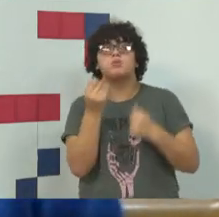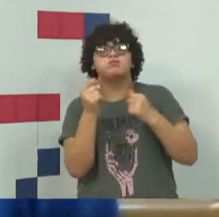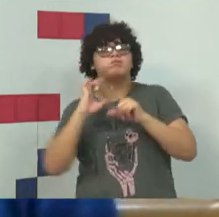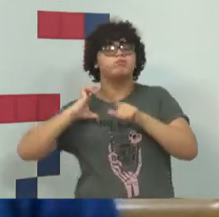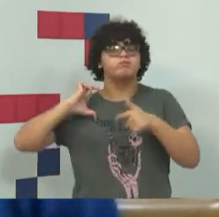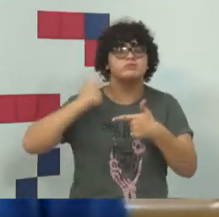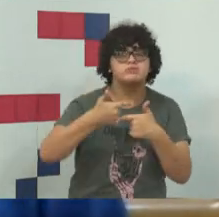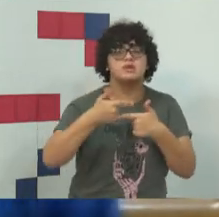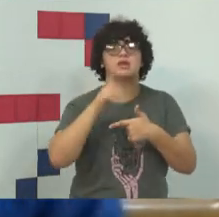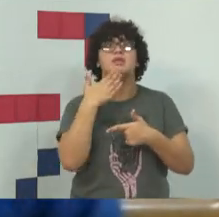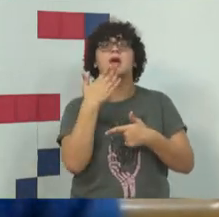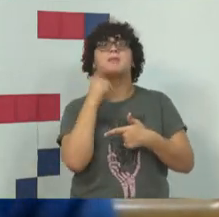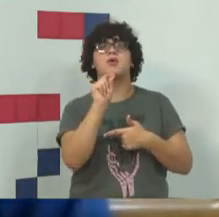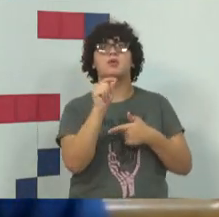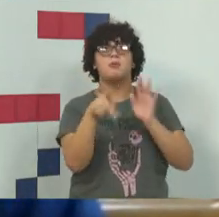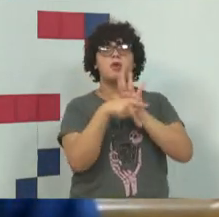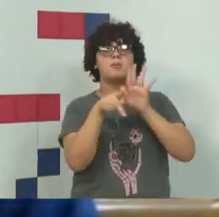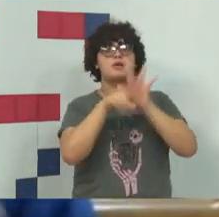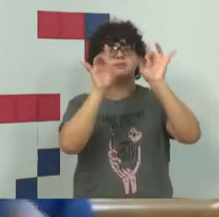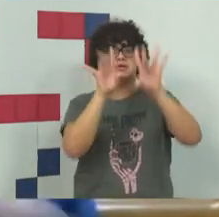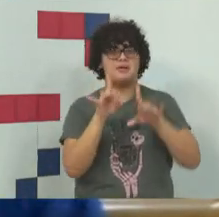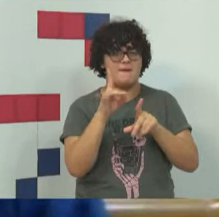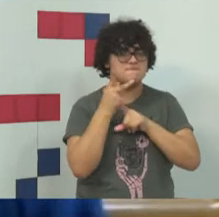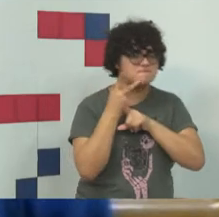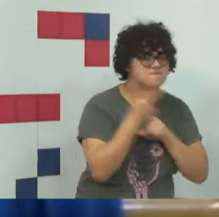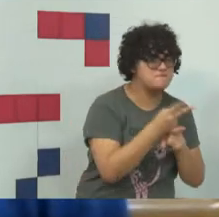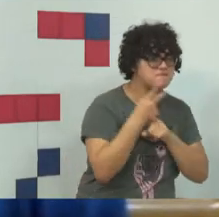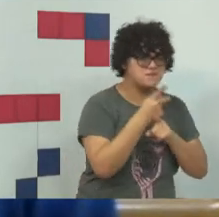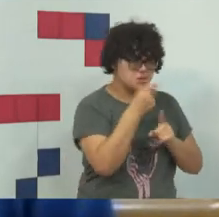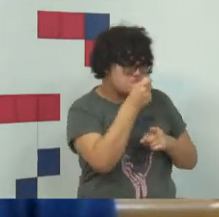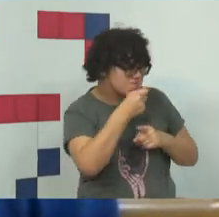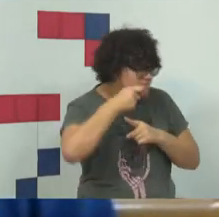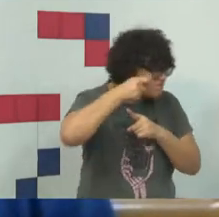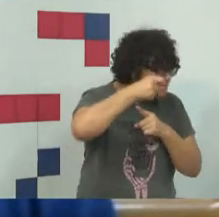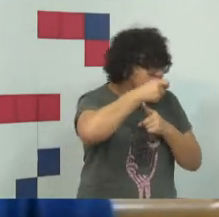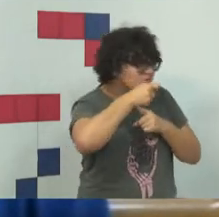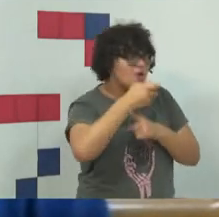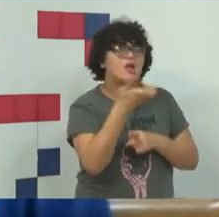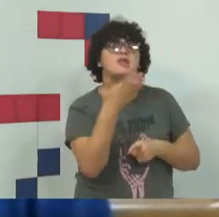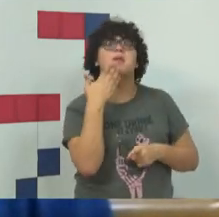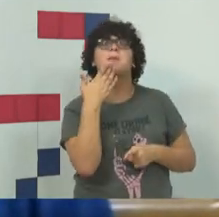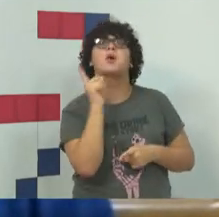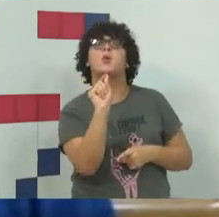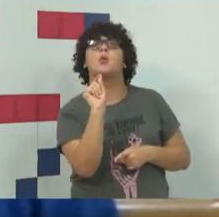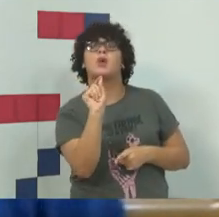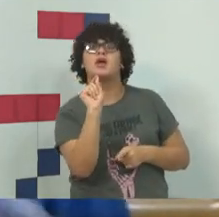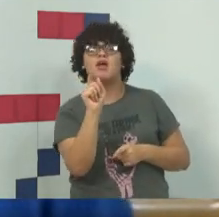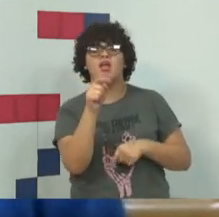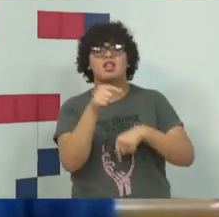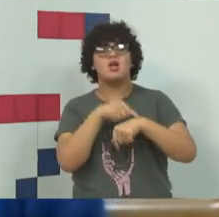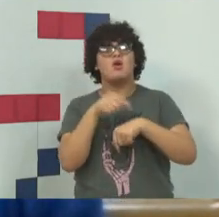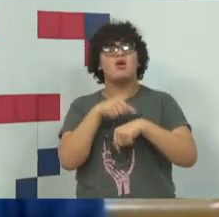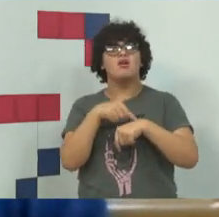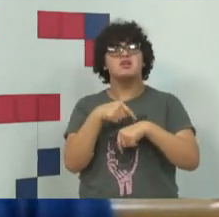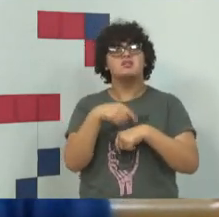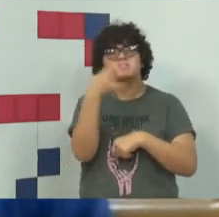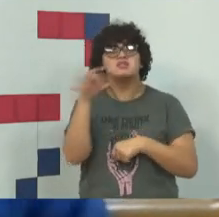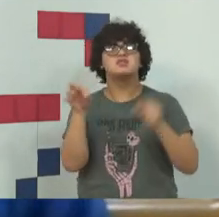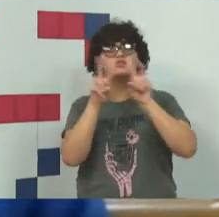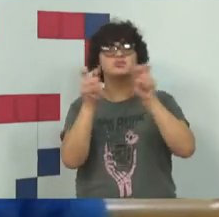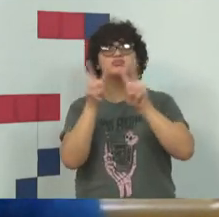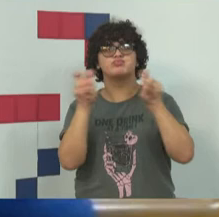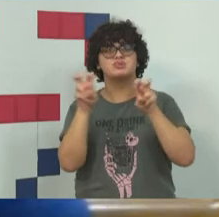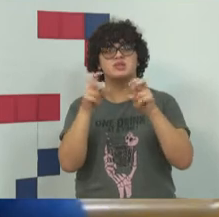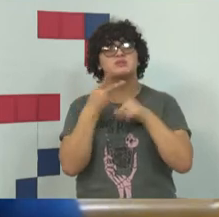existia, lógico, a figura do especialista. Então, peraí, eu vou, eu quero saber se a respeito de um determinado assunto.